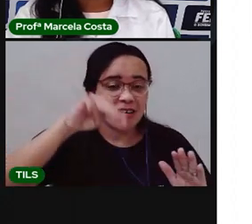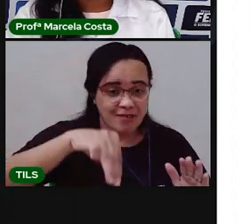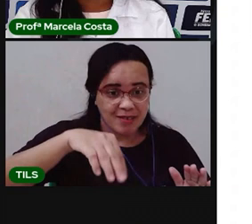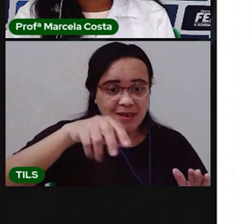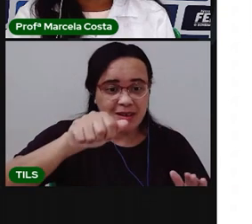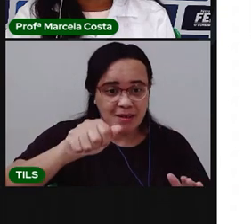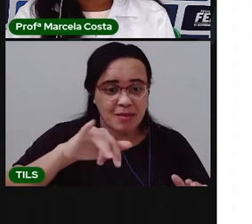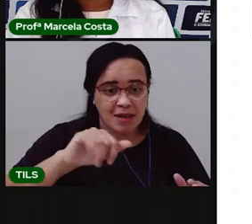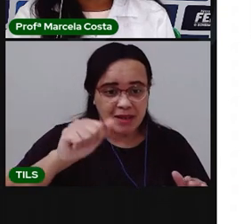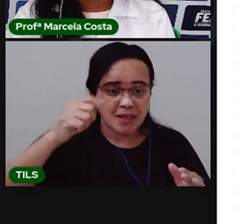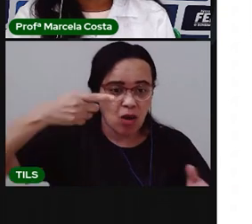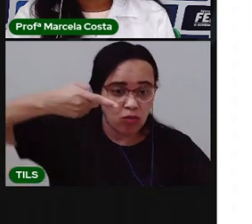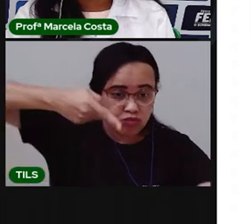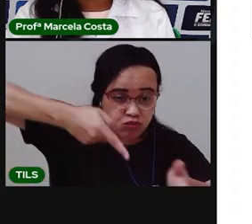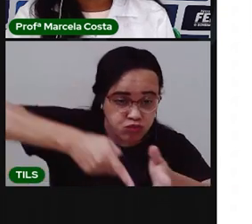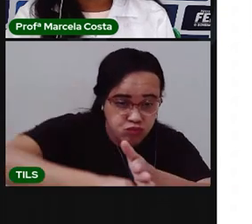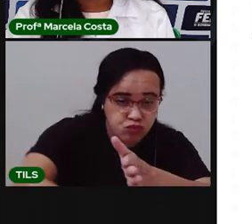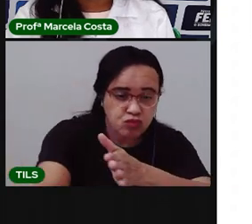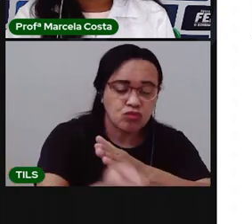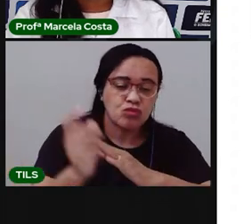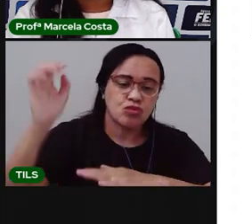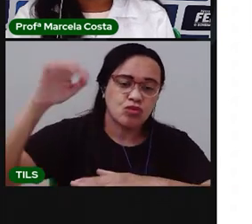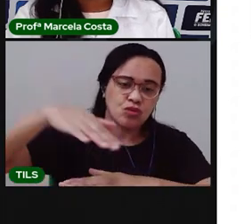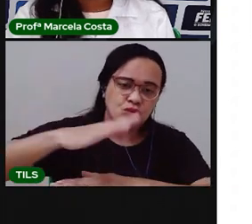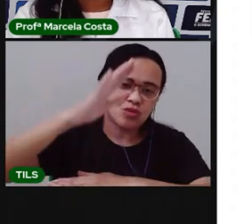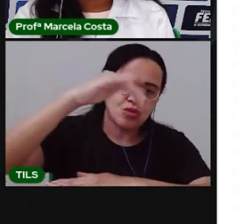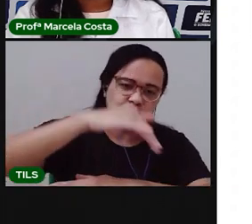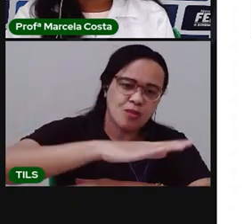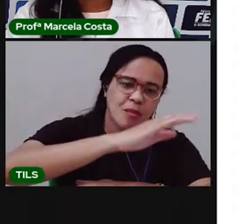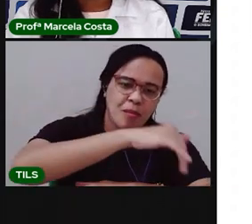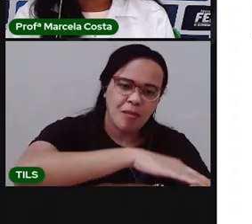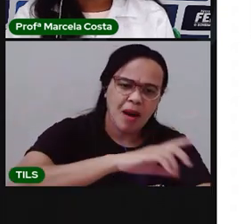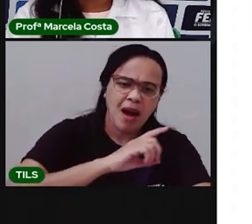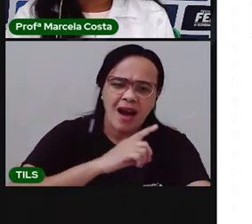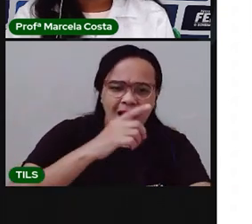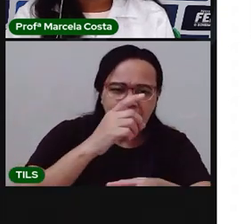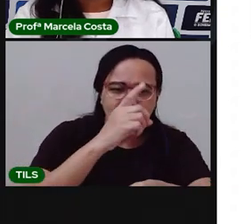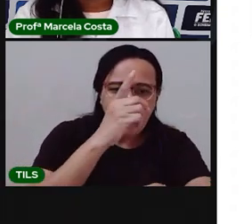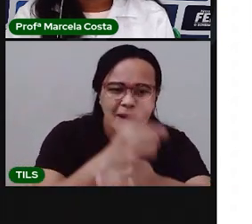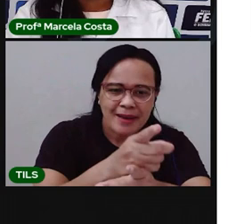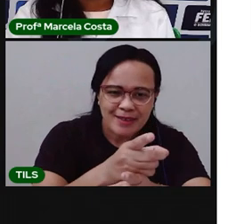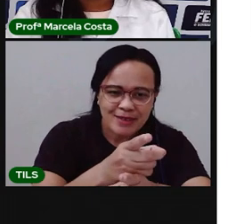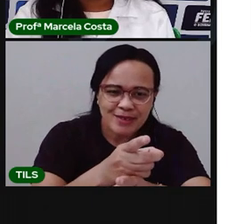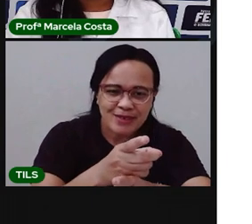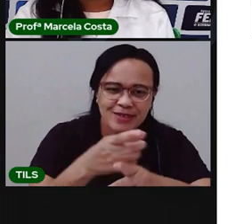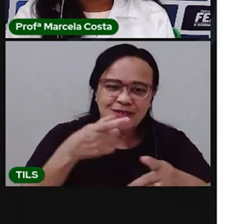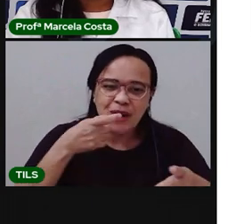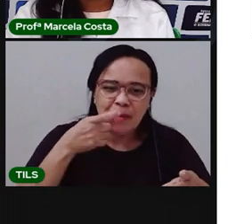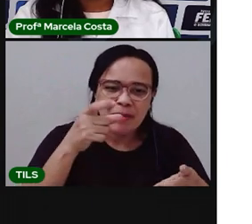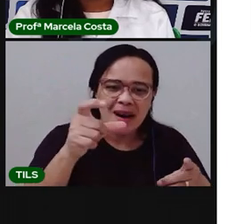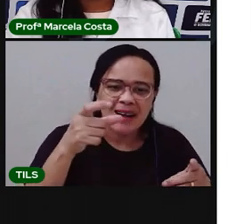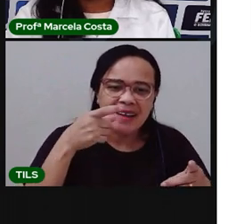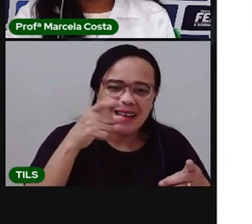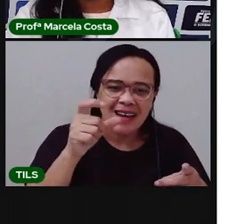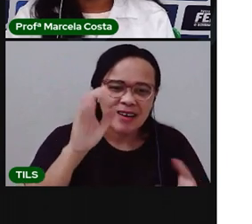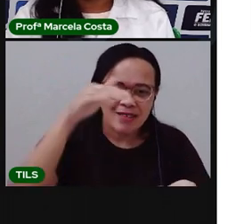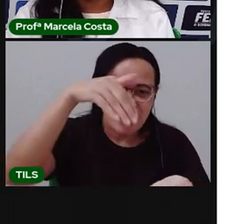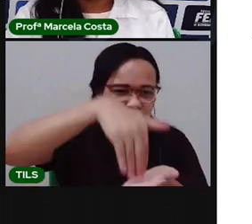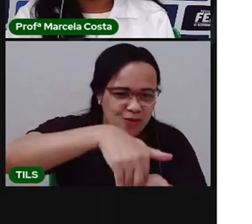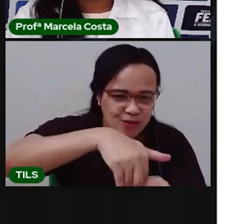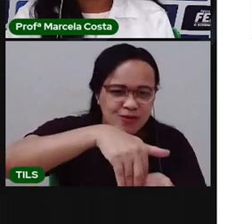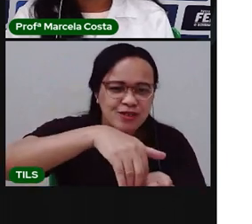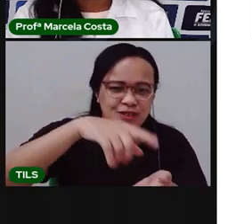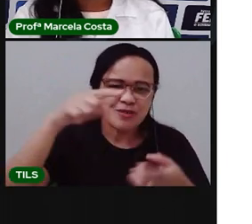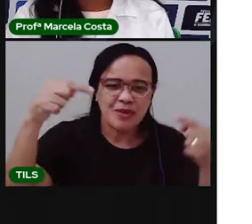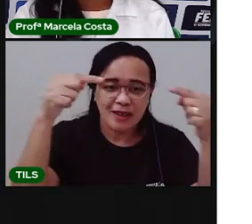do fundo do mar. Olha aqui a última palavra do